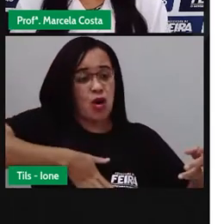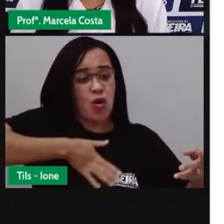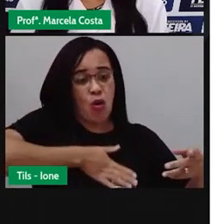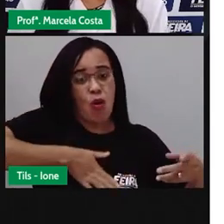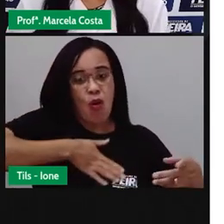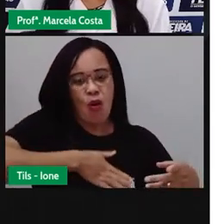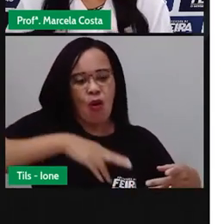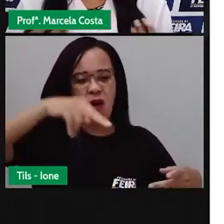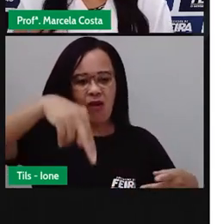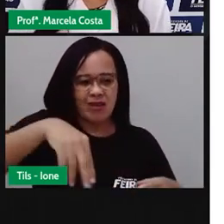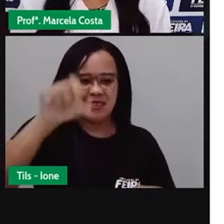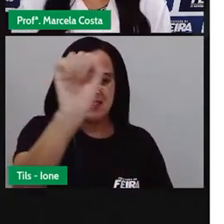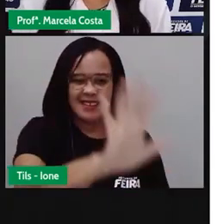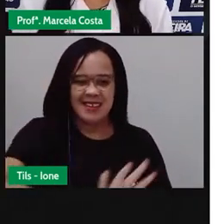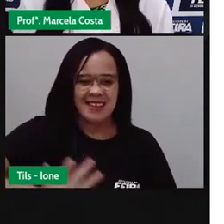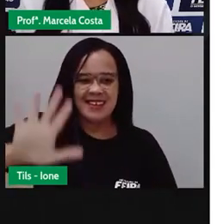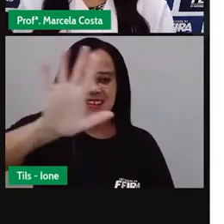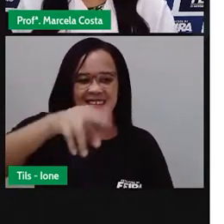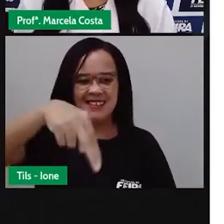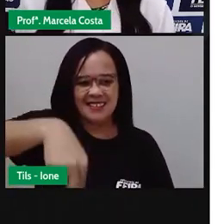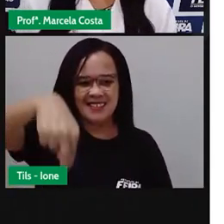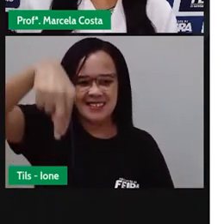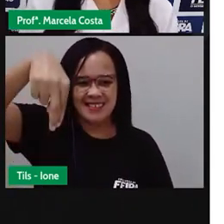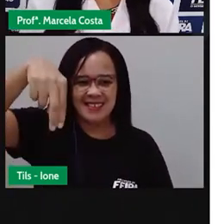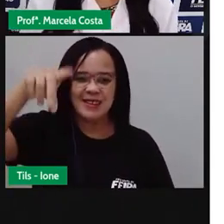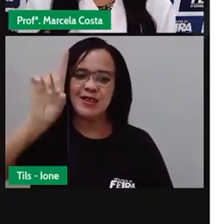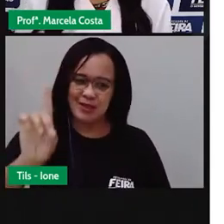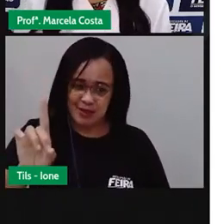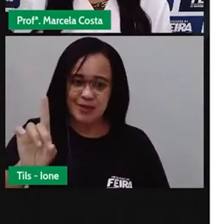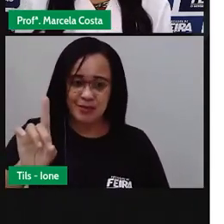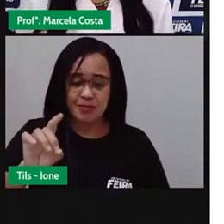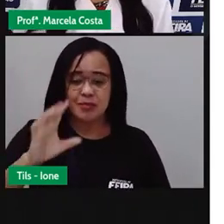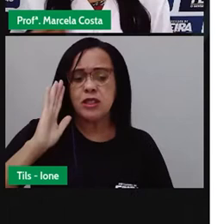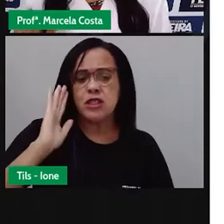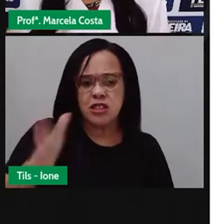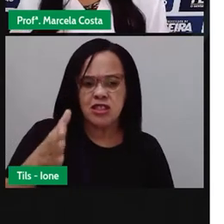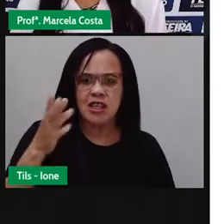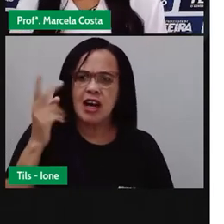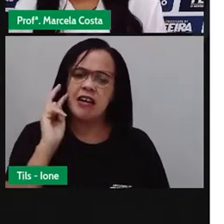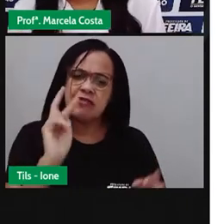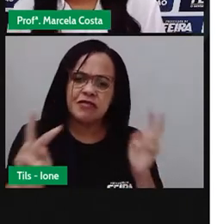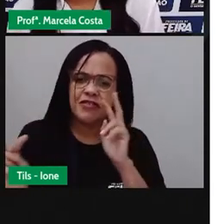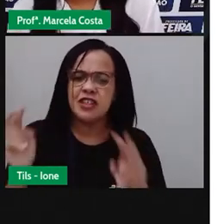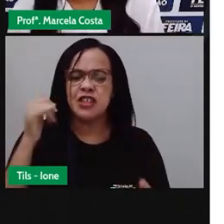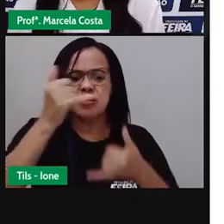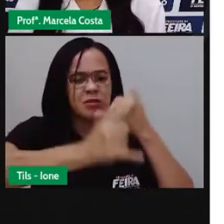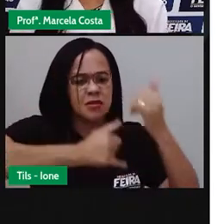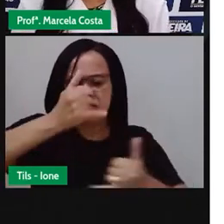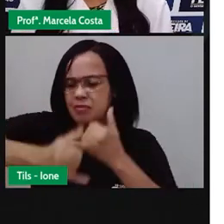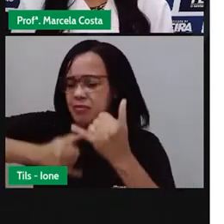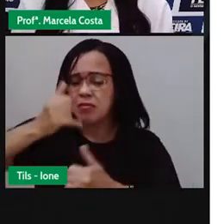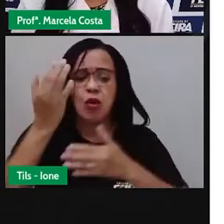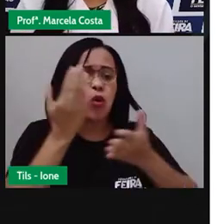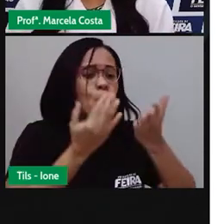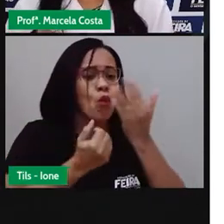Já vimos nas outras aulas sobre comida, brincadeira,